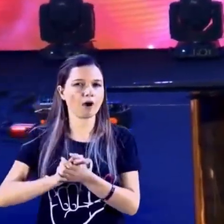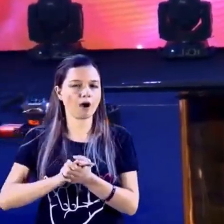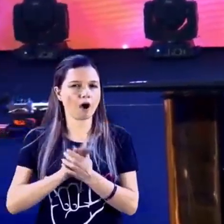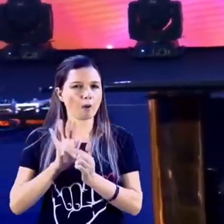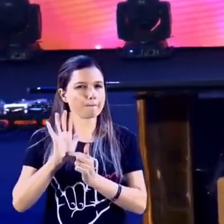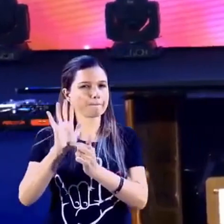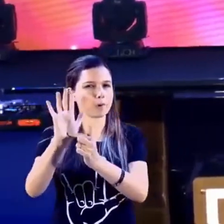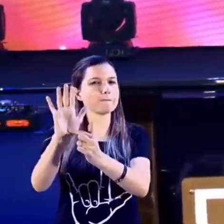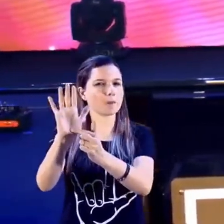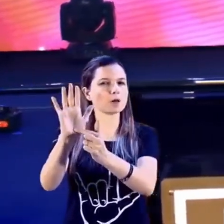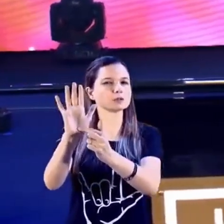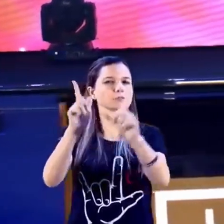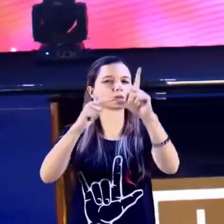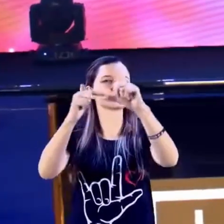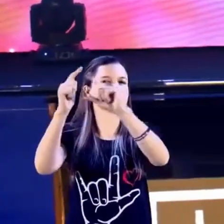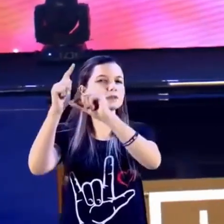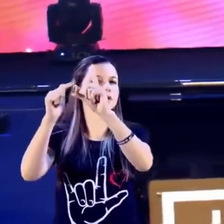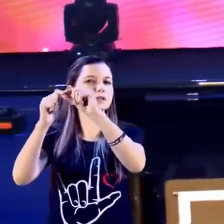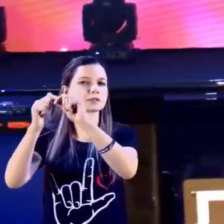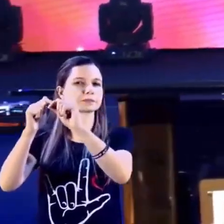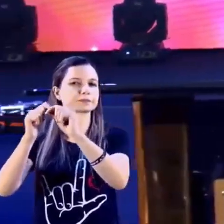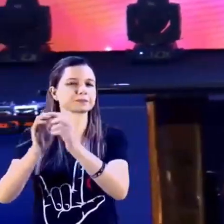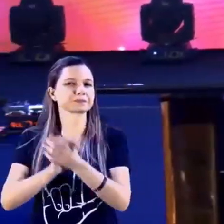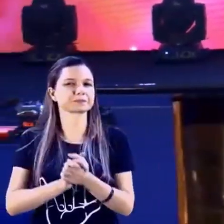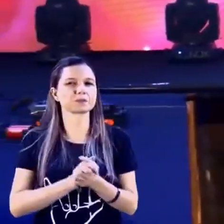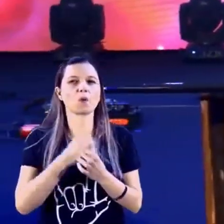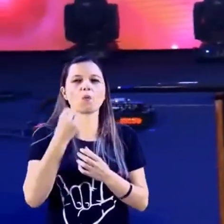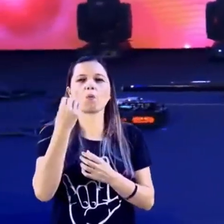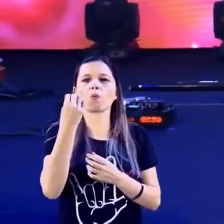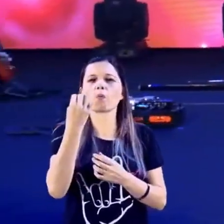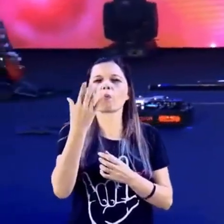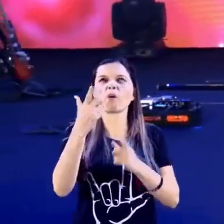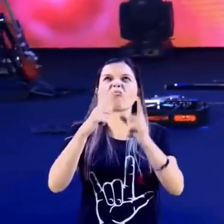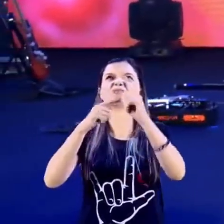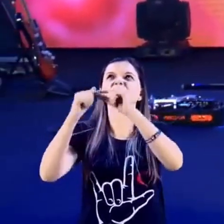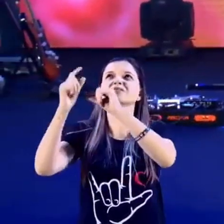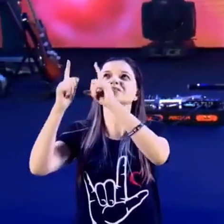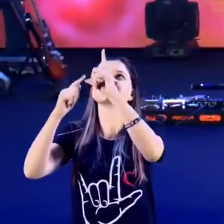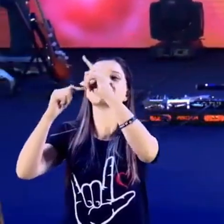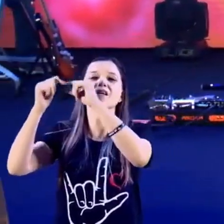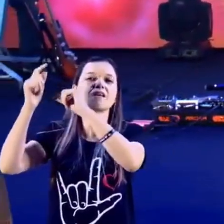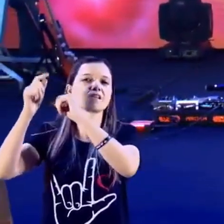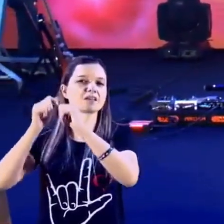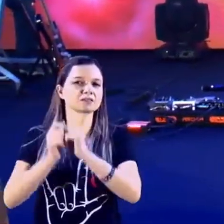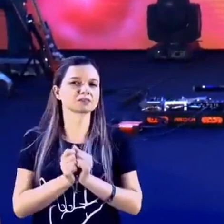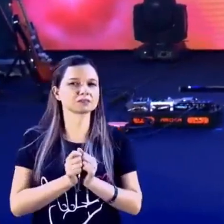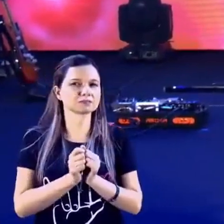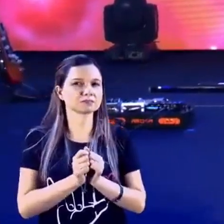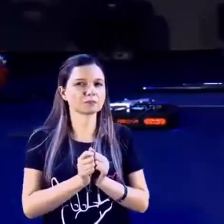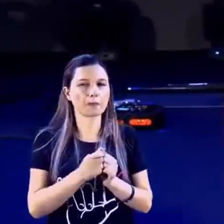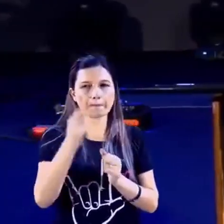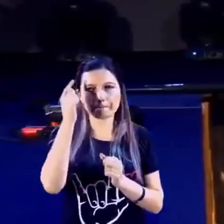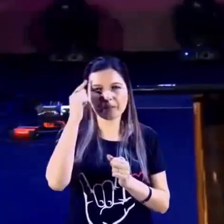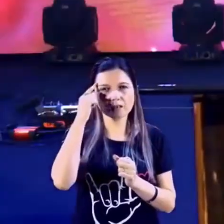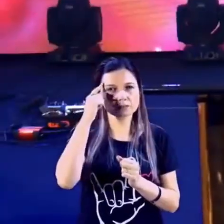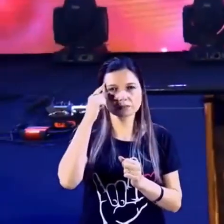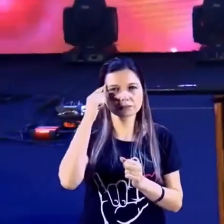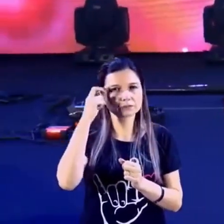estrelas aí. Por que você está falando isso, pastor Círio? Olha só como é o nosso Deus. Estou falando da natureza do nosso Deus.